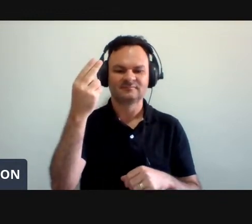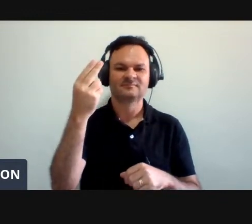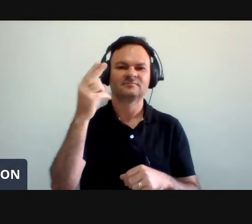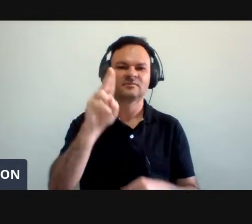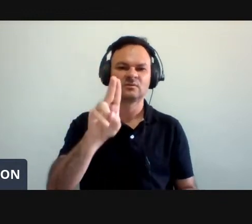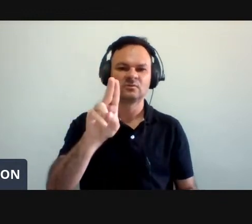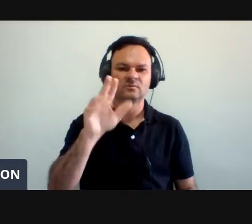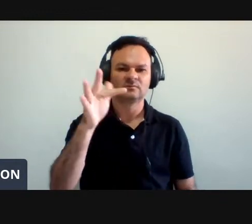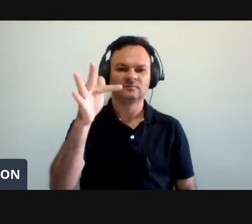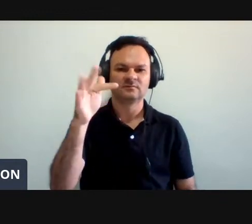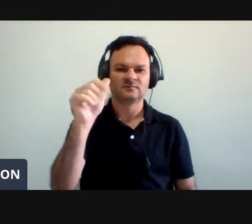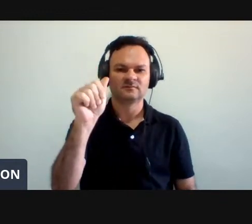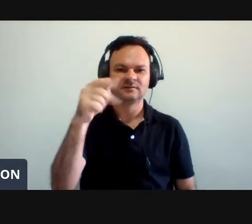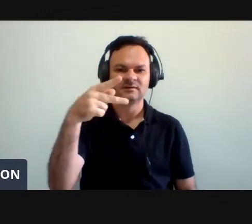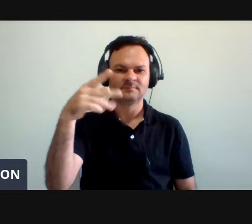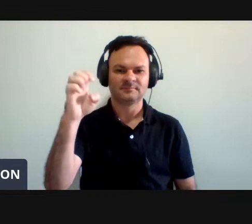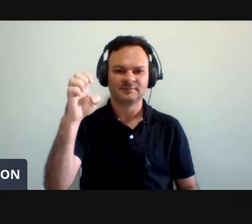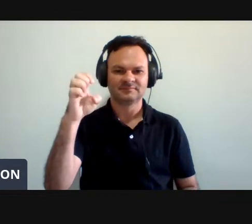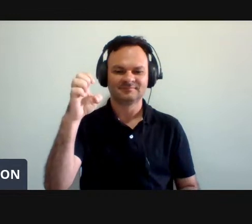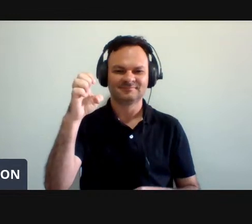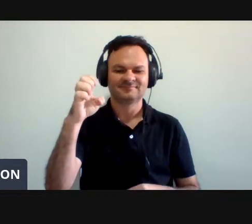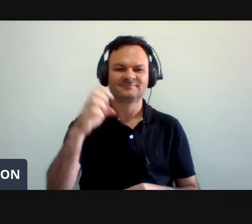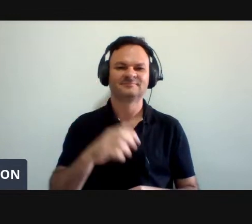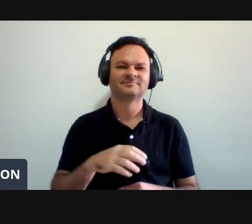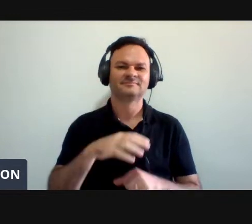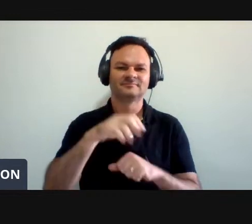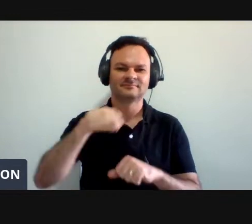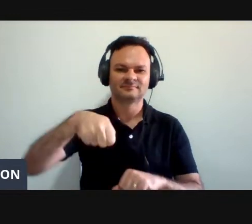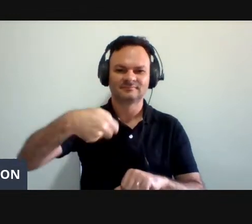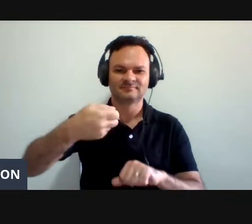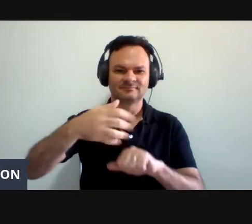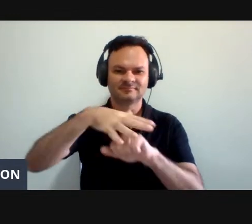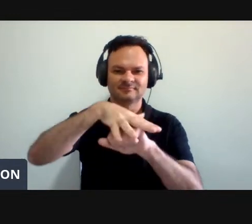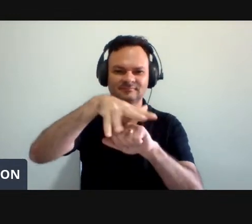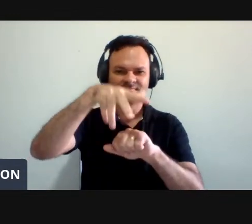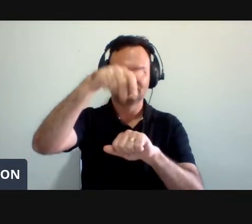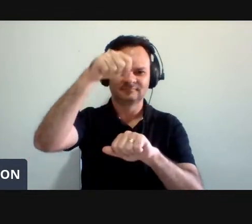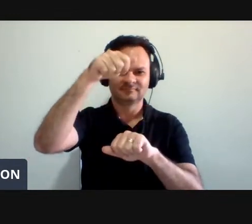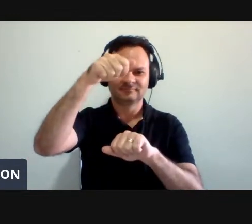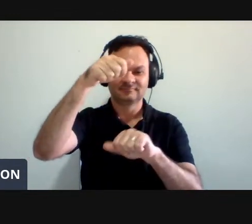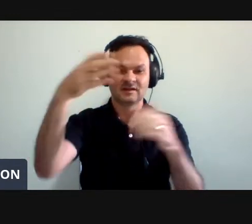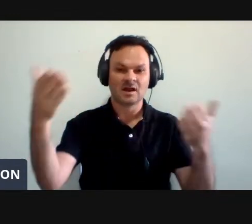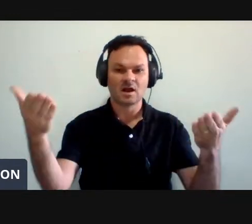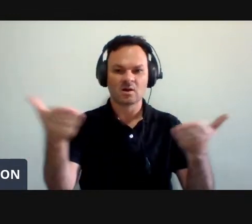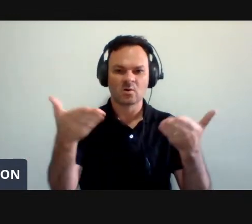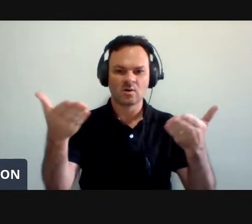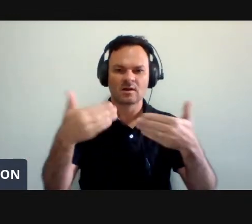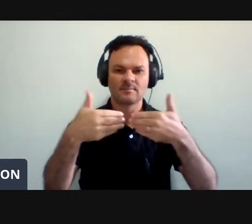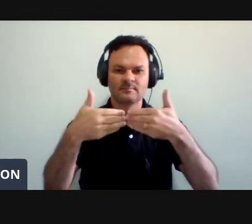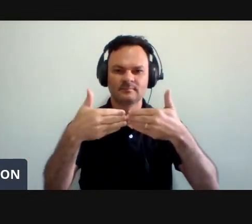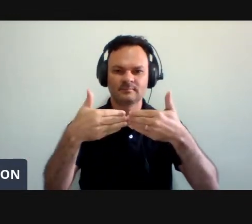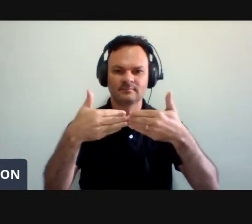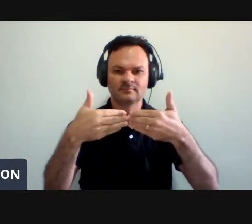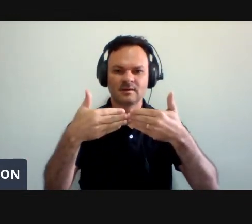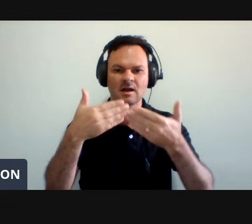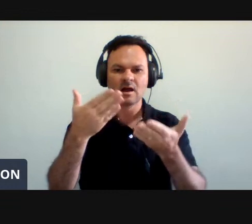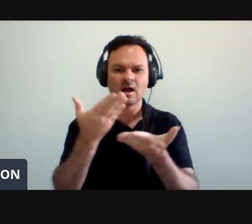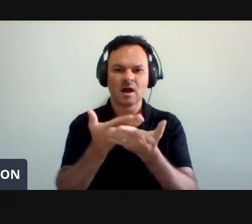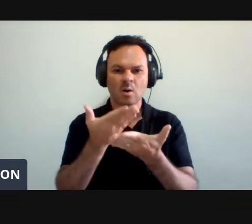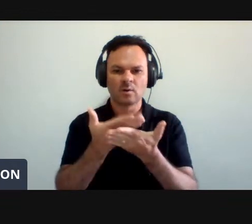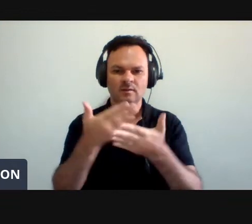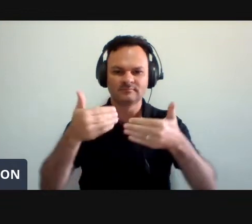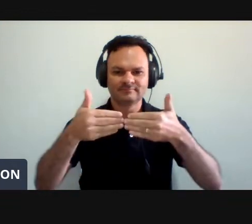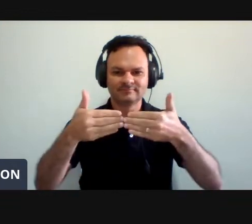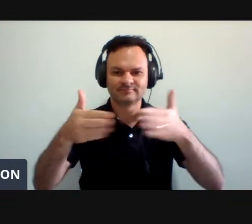FAP, tem o prazer de realizar, a partir do presente instante, a solenidade oficial de abertura do